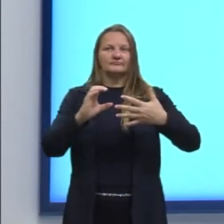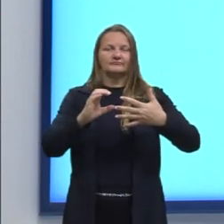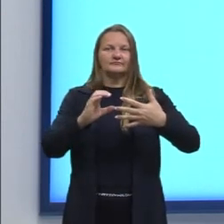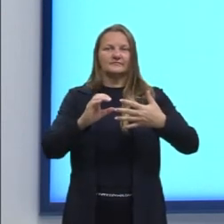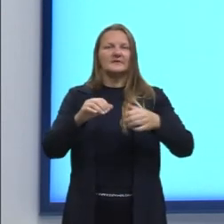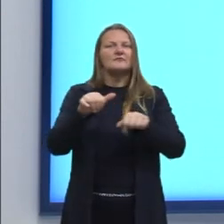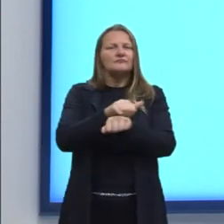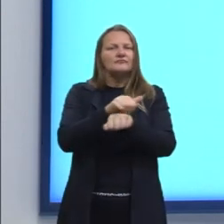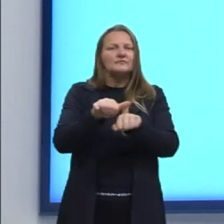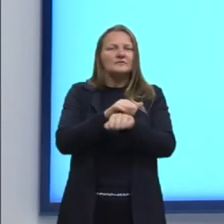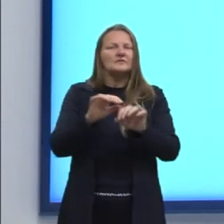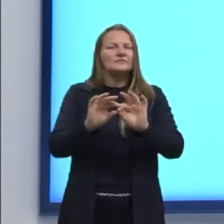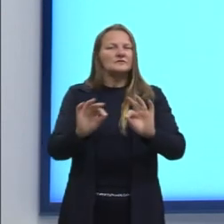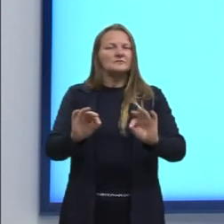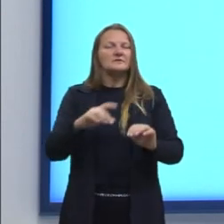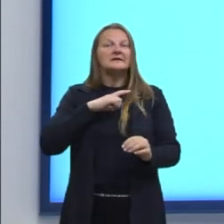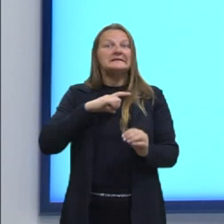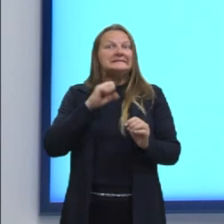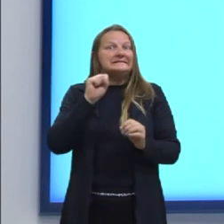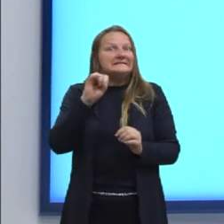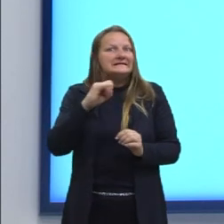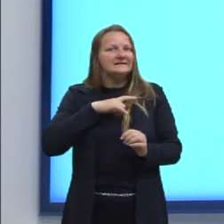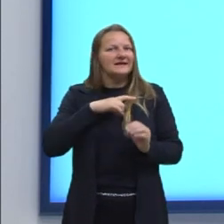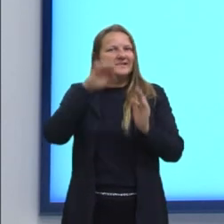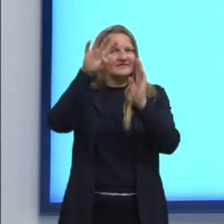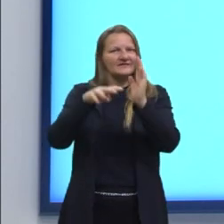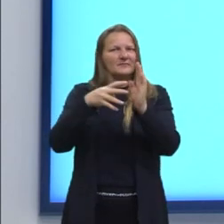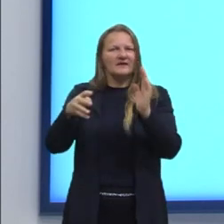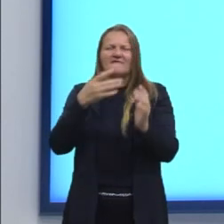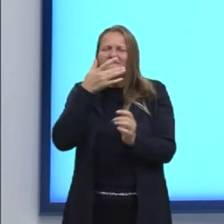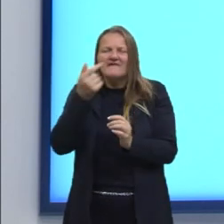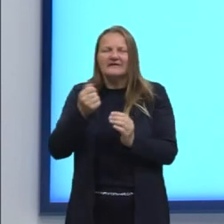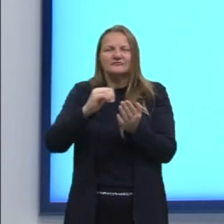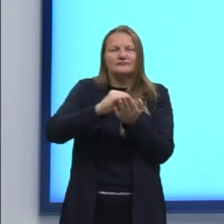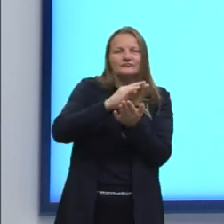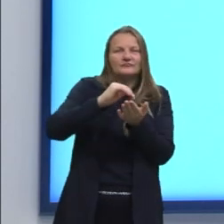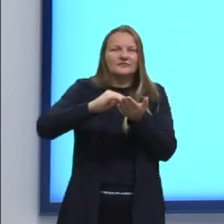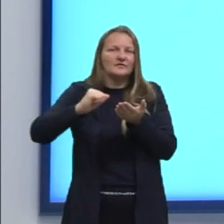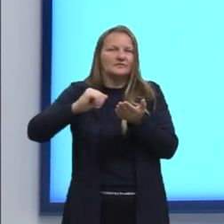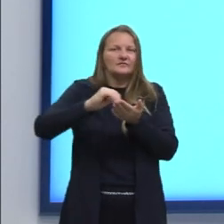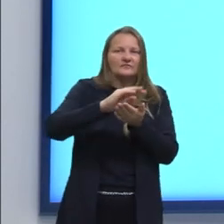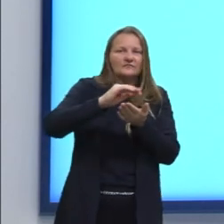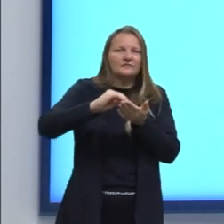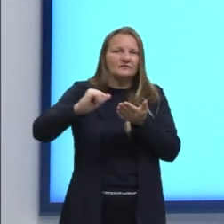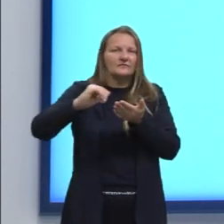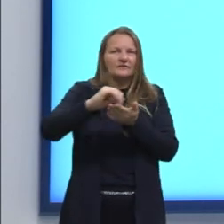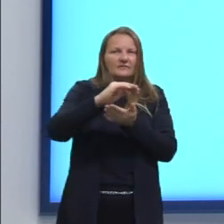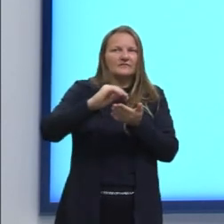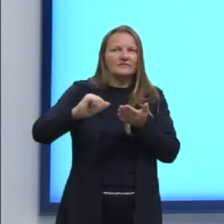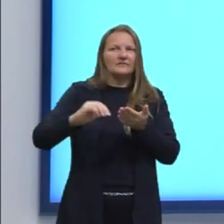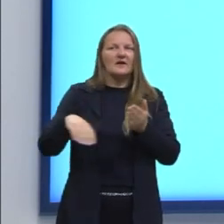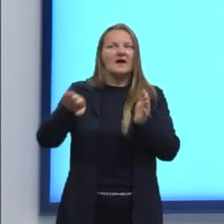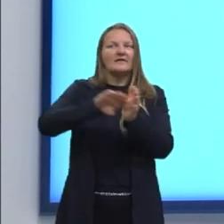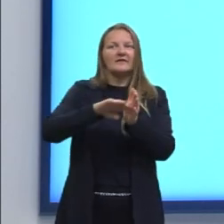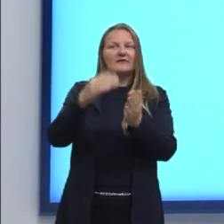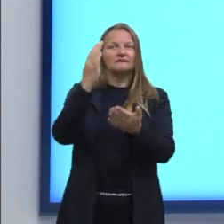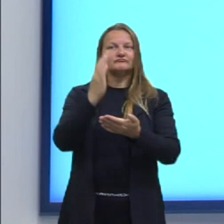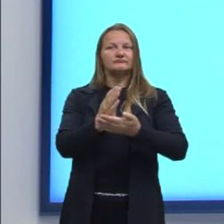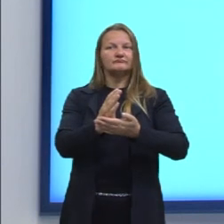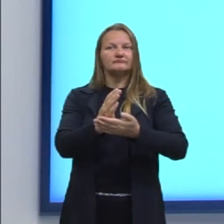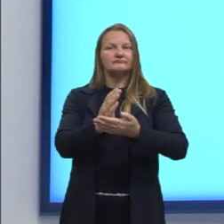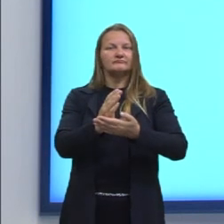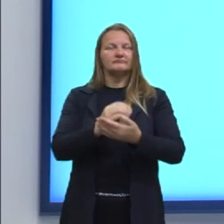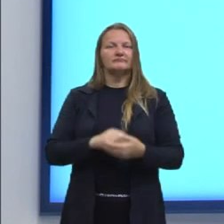simplificar. Se tem a tabelinha, tem os valores listados, elimina o maior com o menor sucessivamente